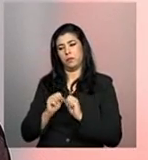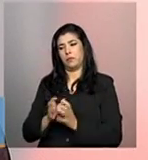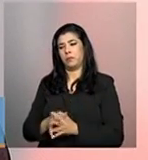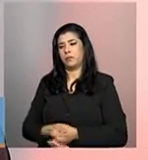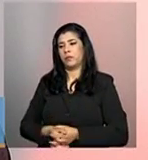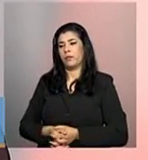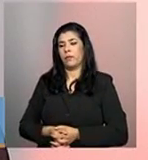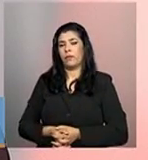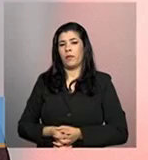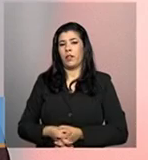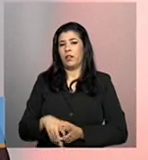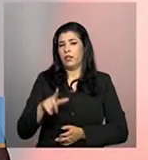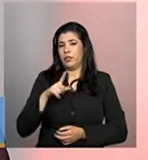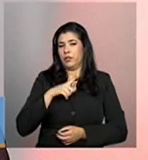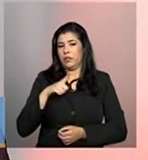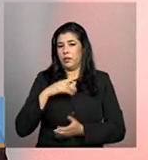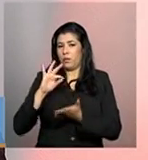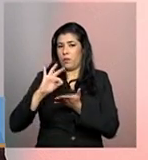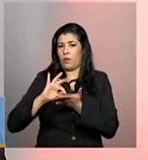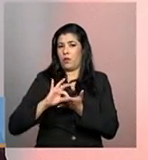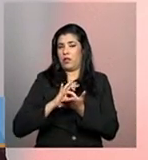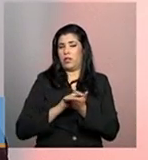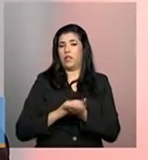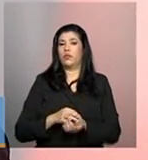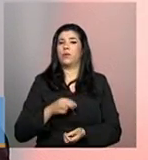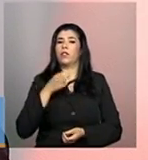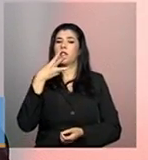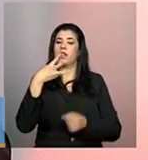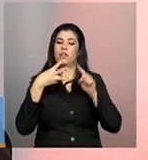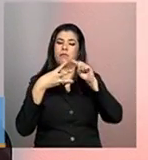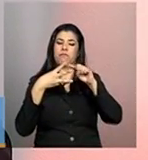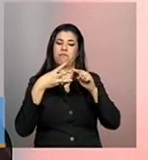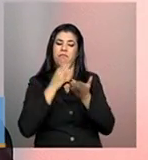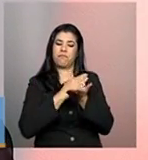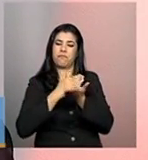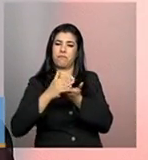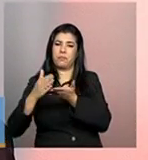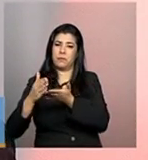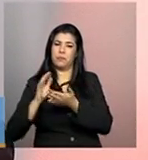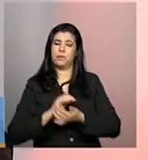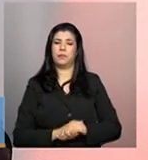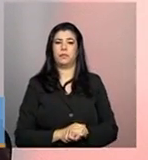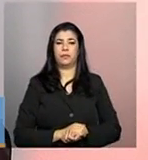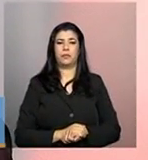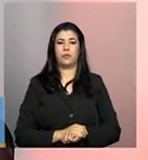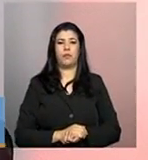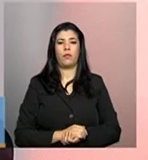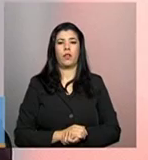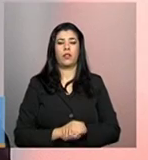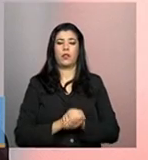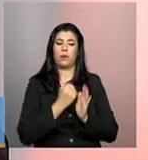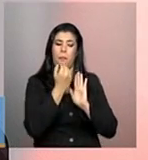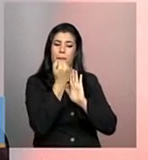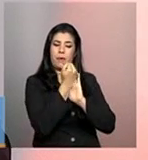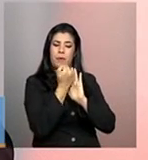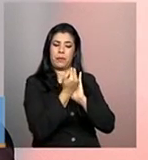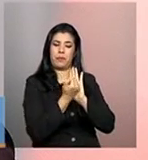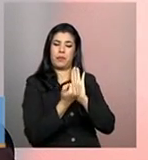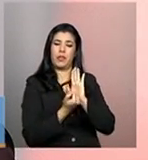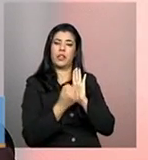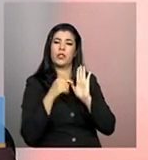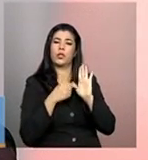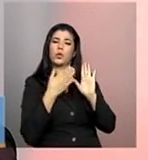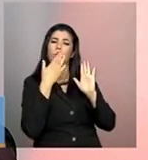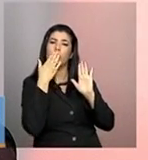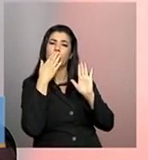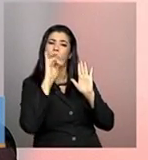A gente dividiu o cadastro em três sessões e aí a gente tem, nessas três sessões, tipos de informações diferentes que a